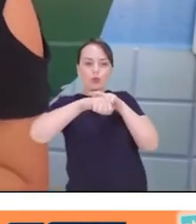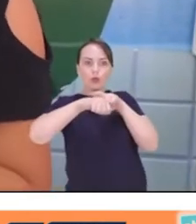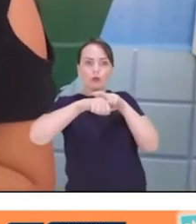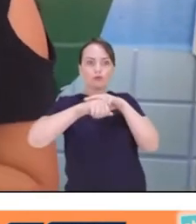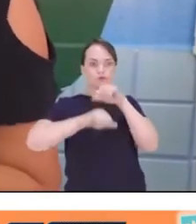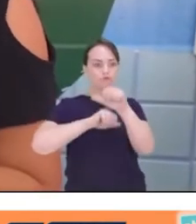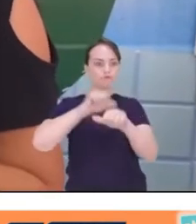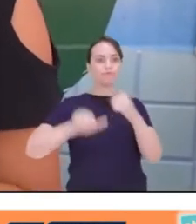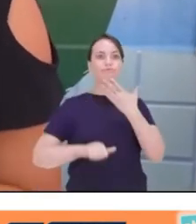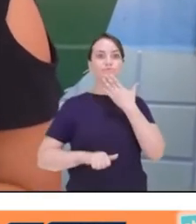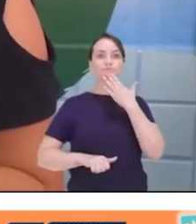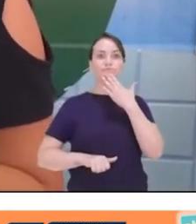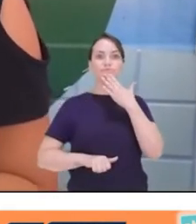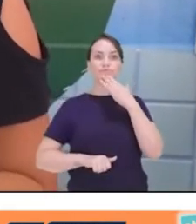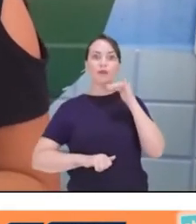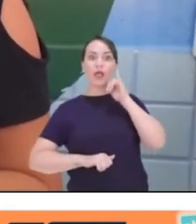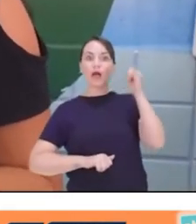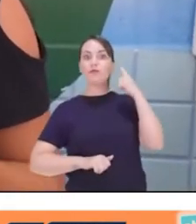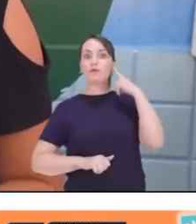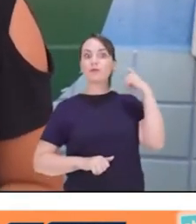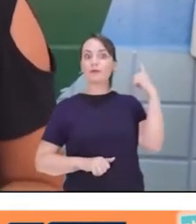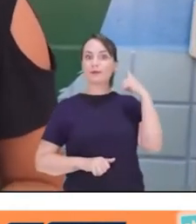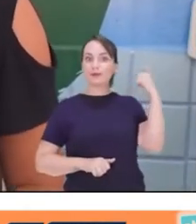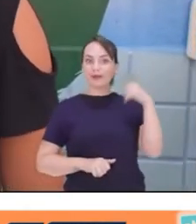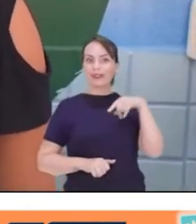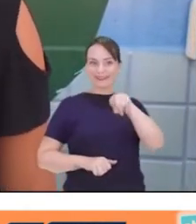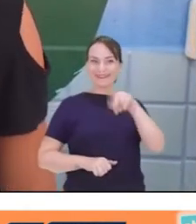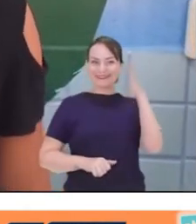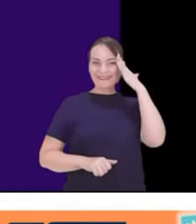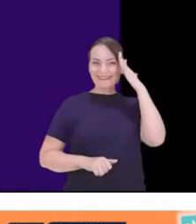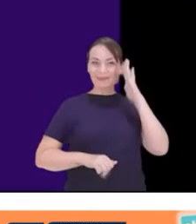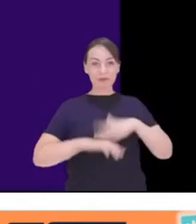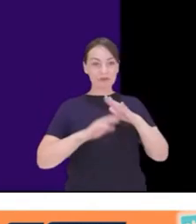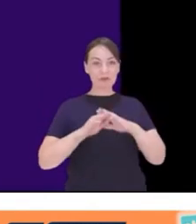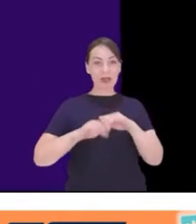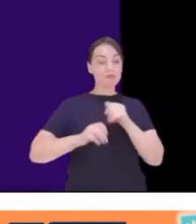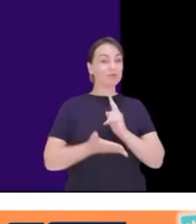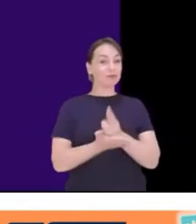muda de cor e apita um sinal avisando. Quer saber mais? Roda aí!